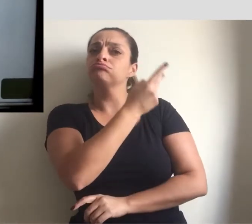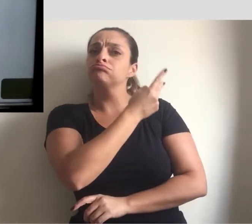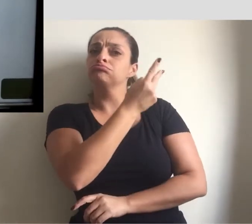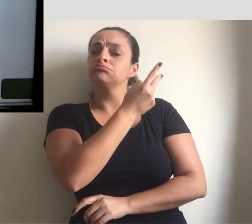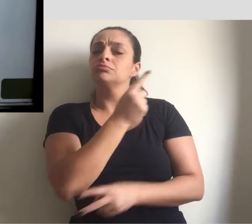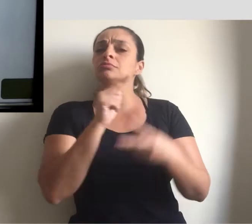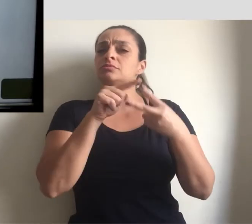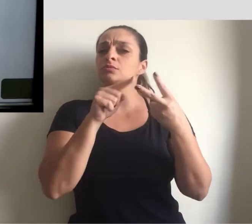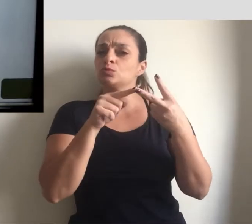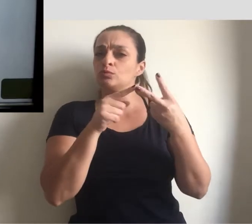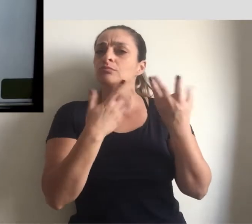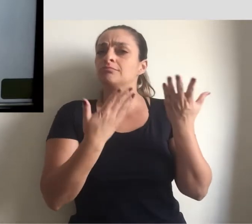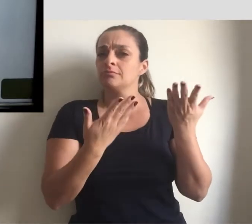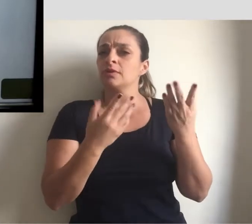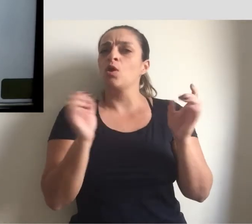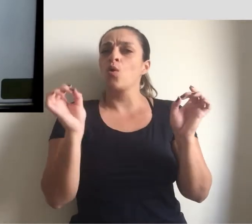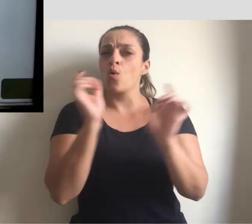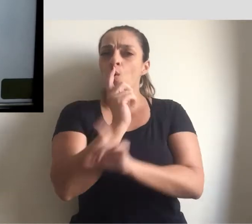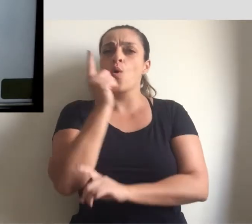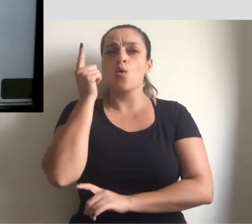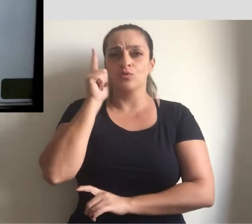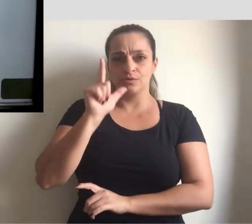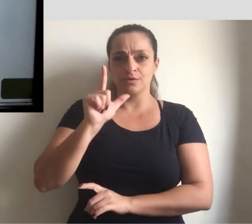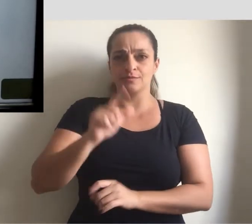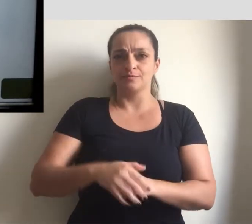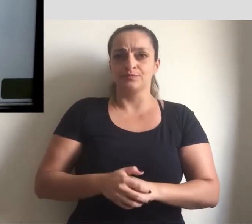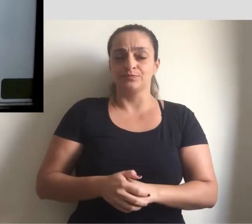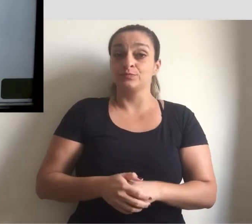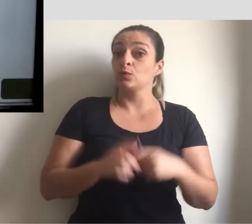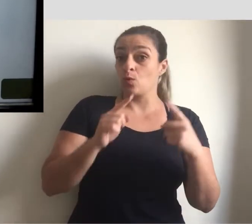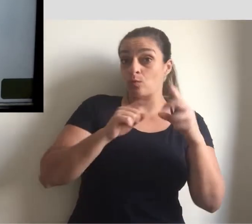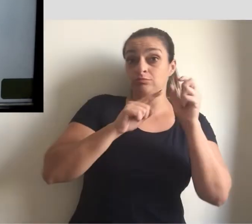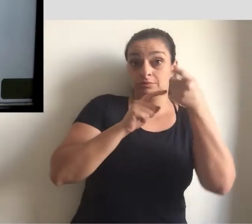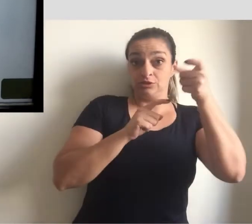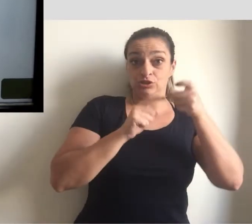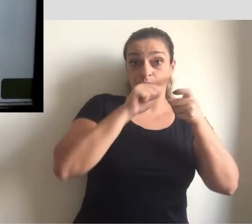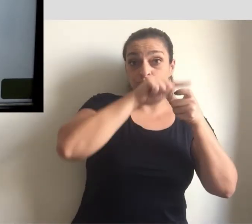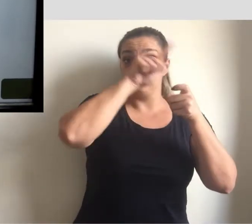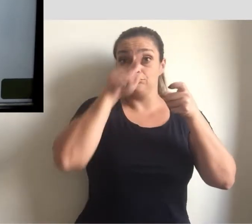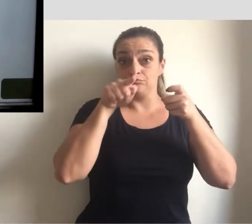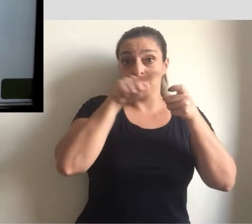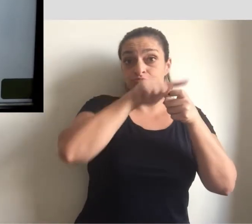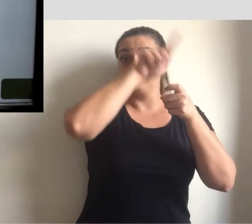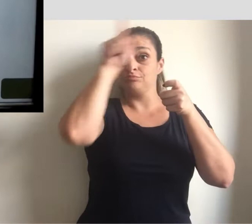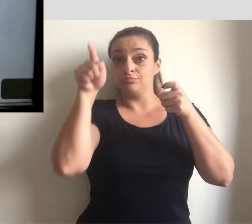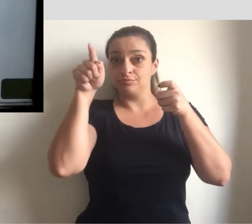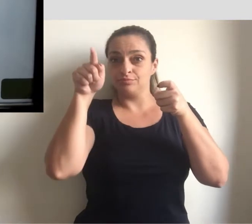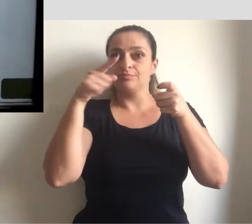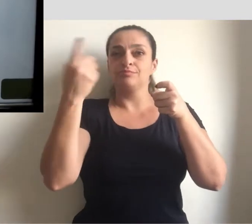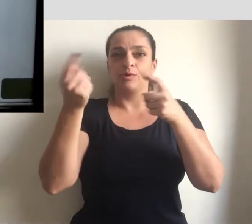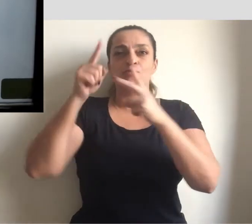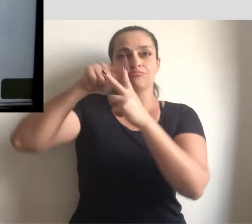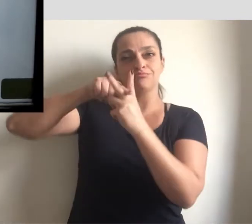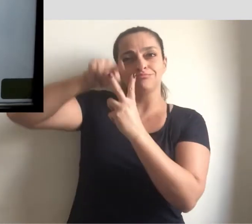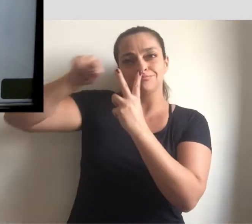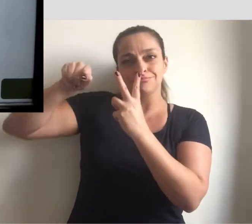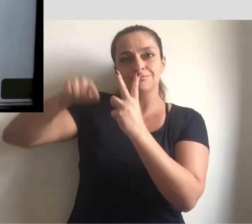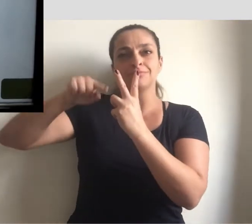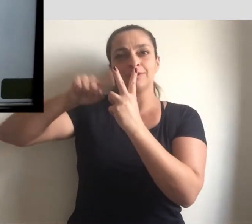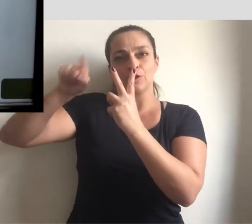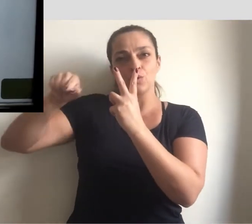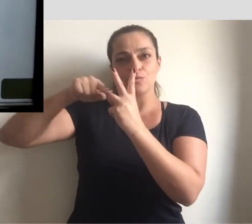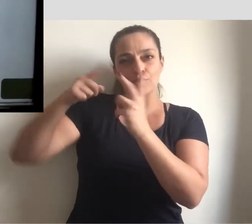duas formas diferentes. Veja, uma delas é aplicando a distributiva, resolvendo a equação do segundo grau.